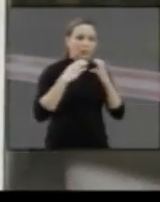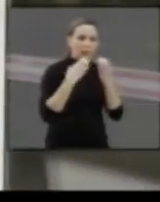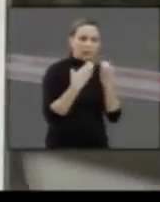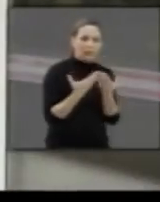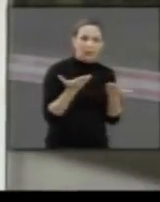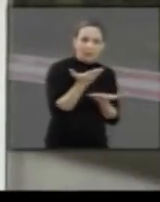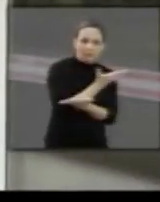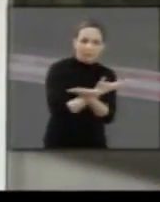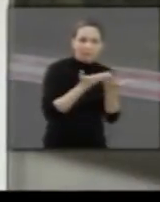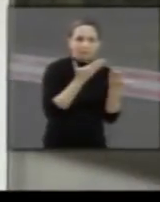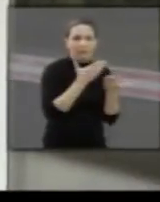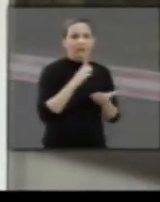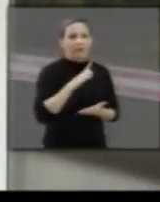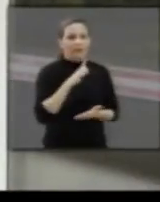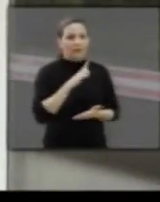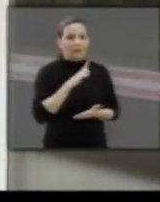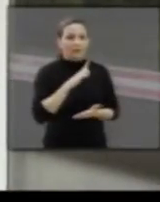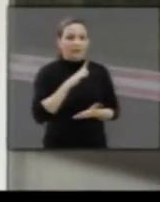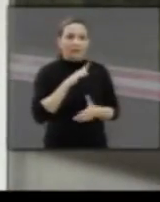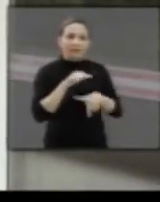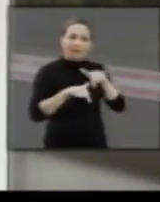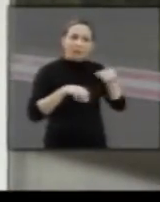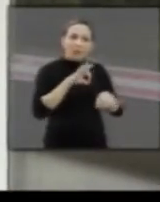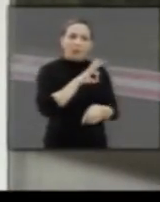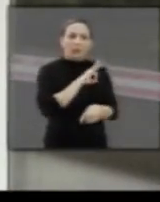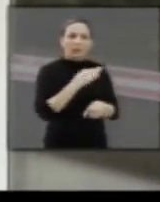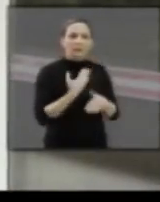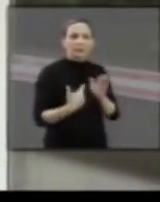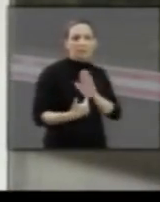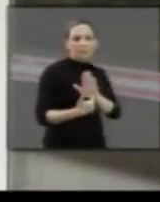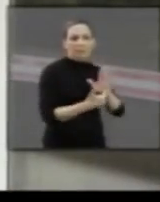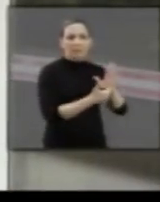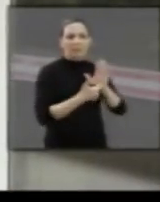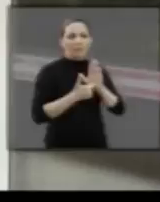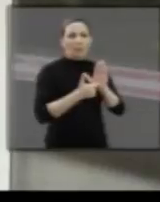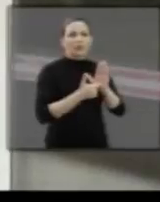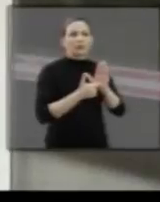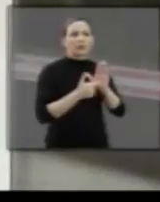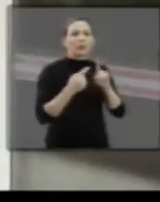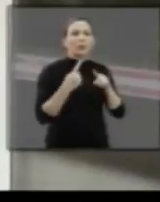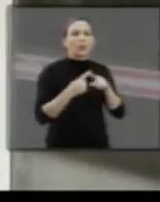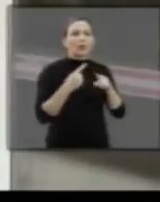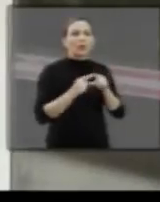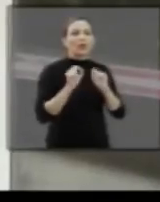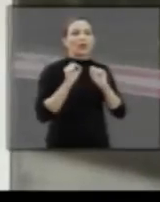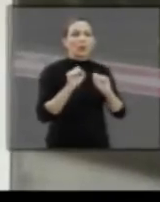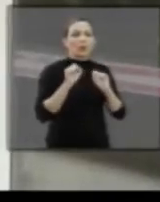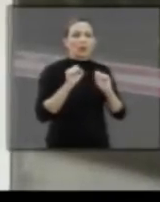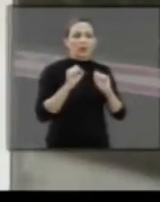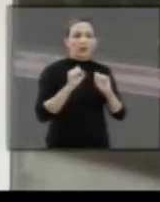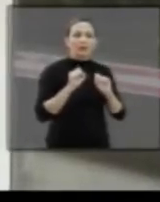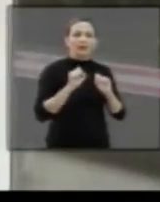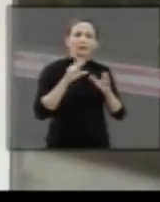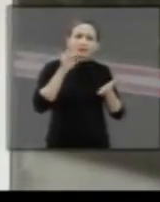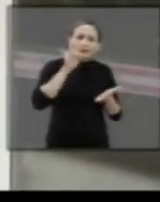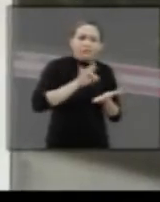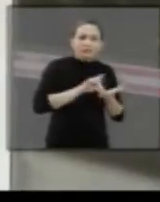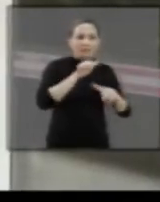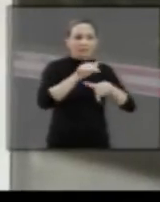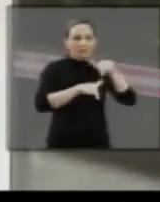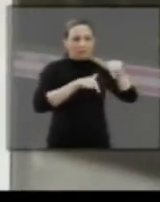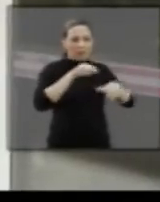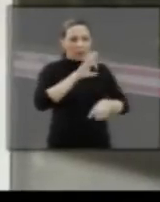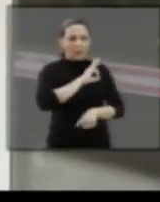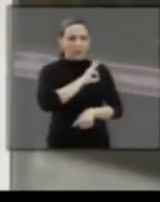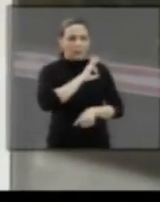comunidade, né. Nós efetuamos essa demonstração, entre aspas, porque nada mais é do que o serviço que